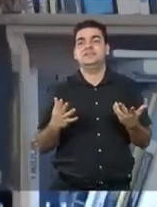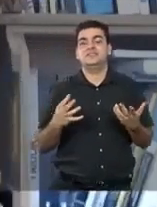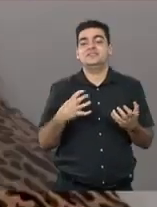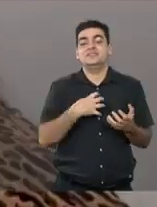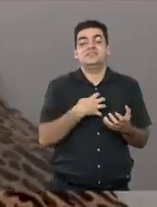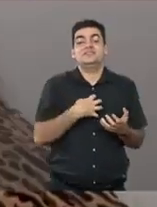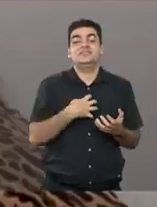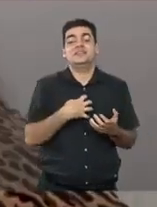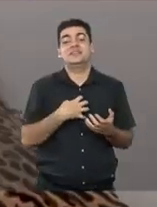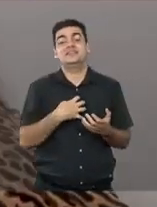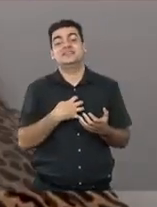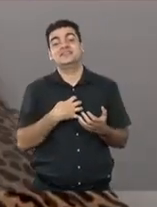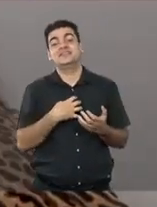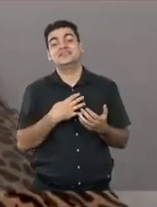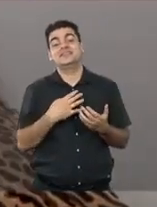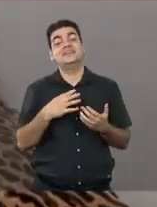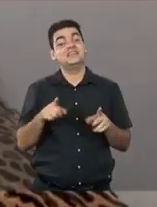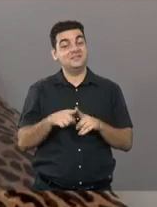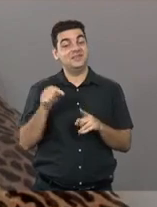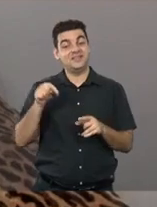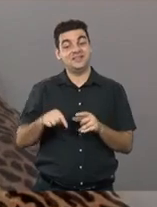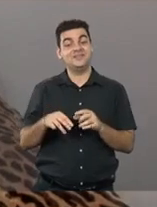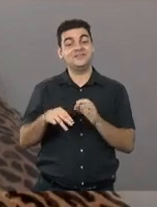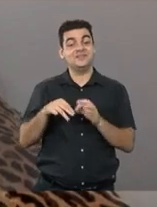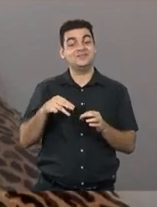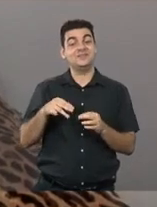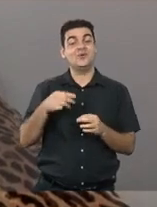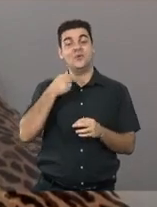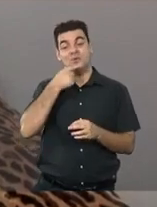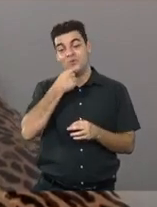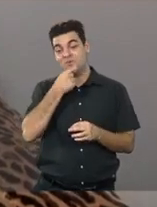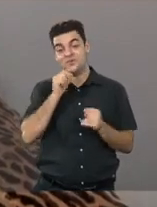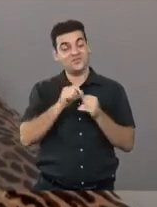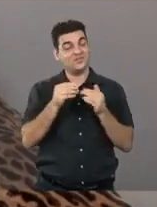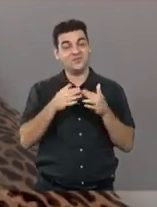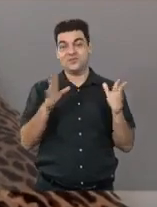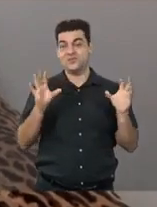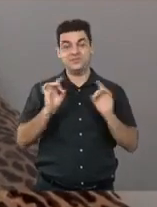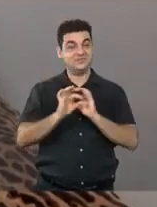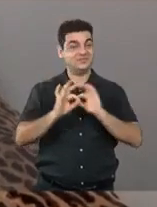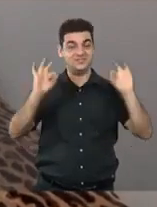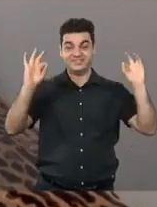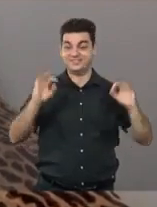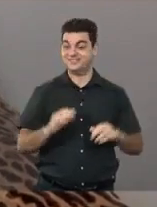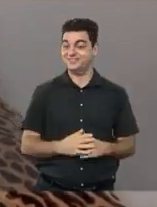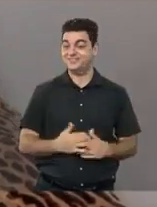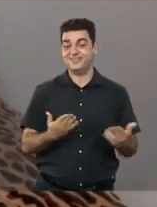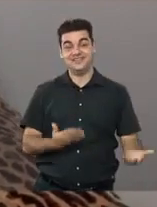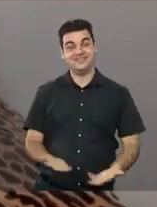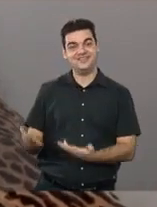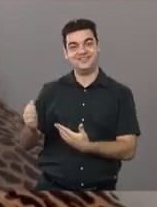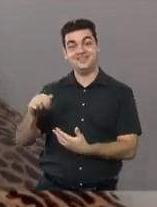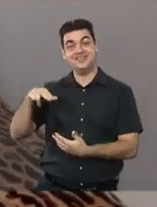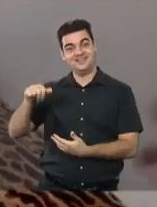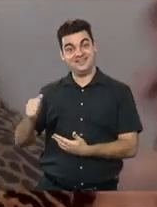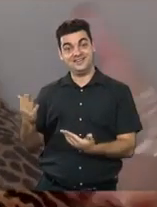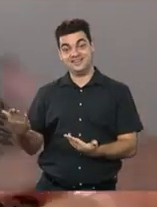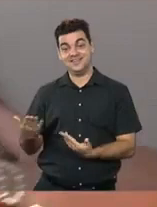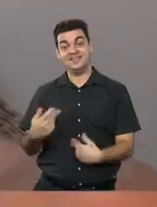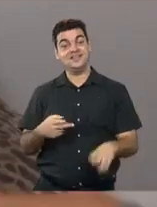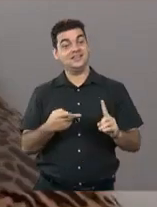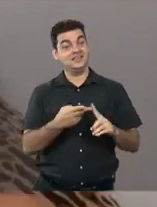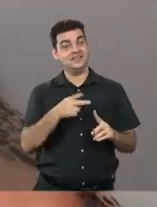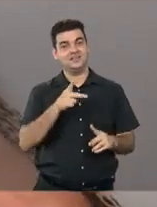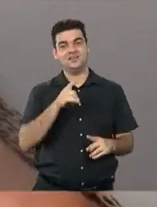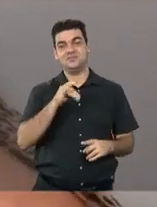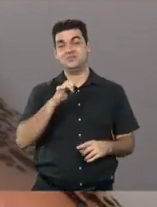temos um ministro homem que fez uma abertura maravilhosa. Temos a Ana Cláudia maravilhosa. A